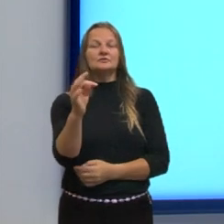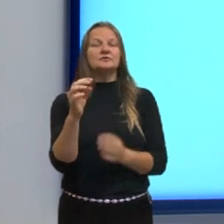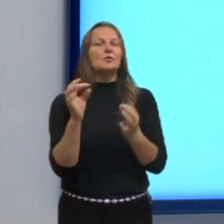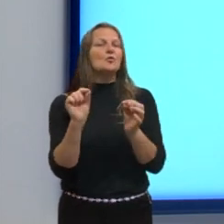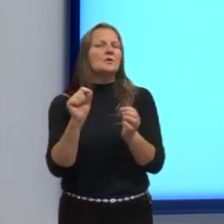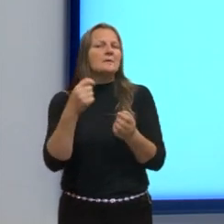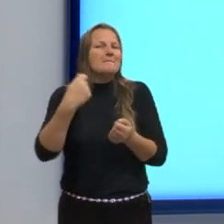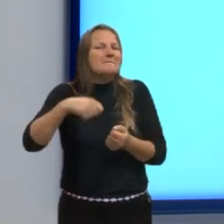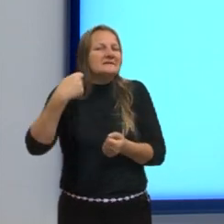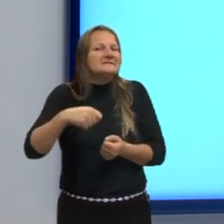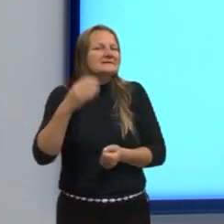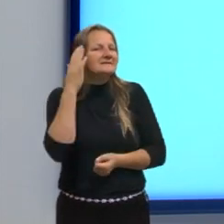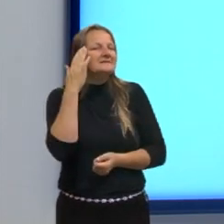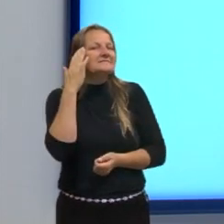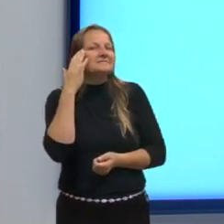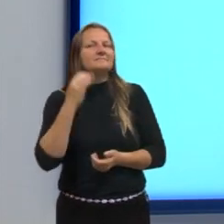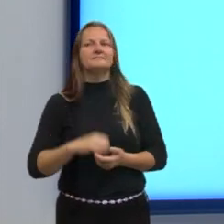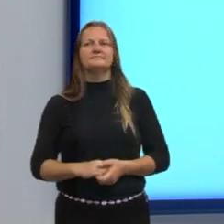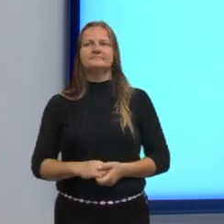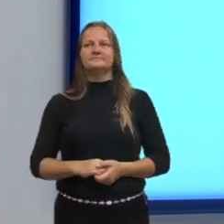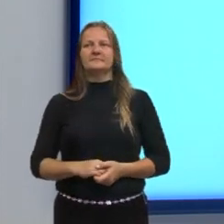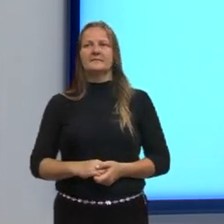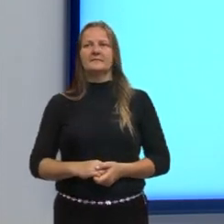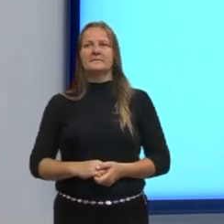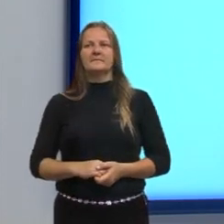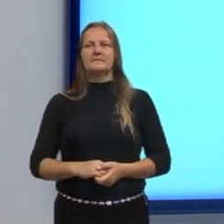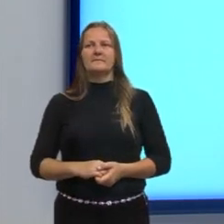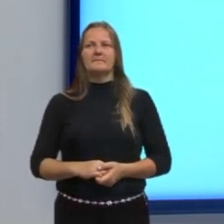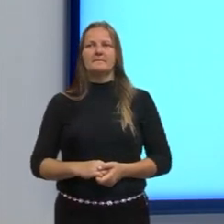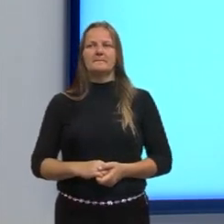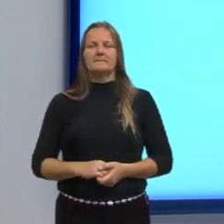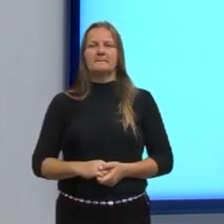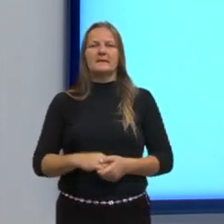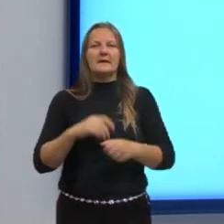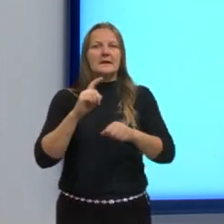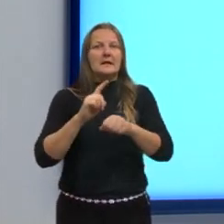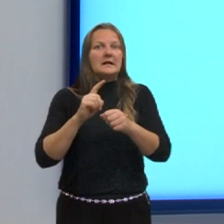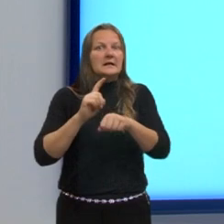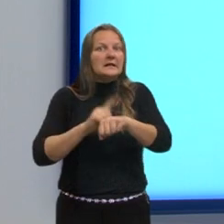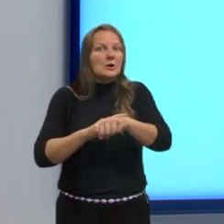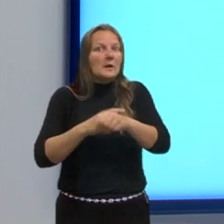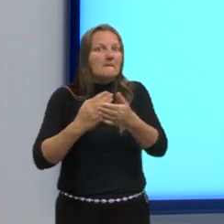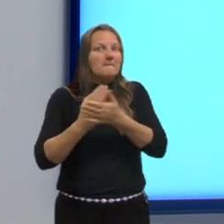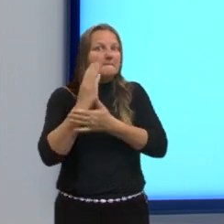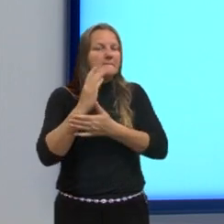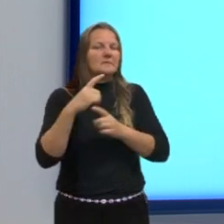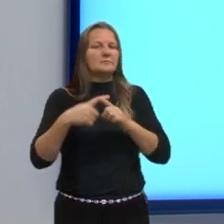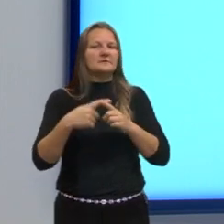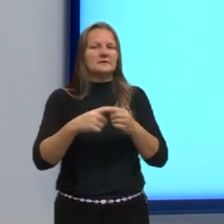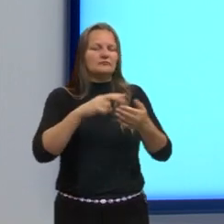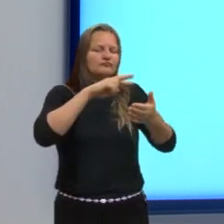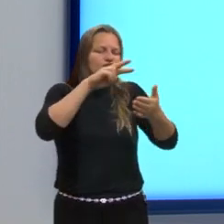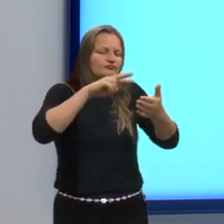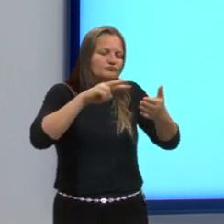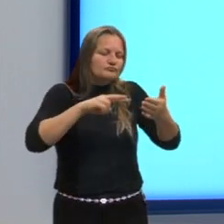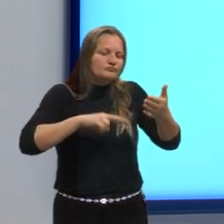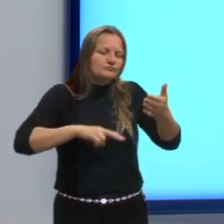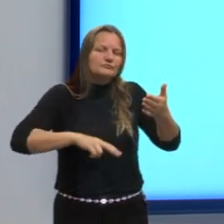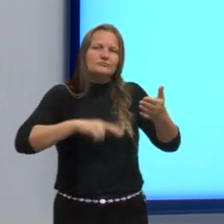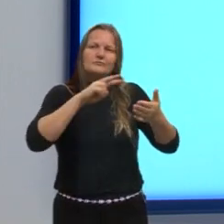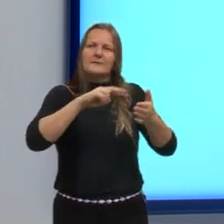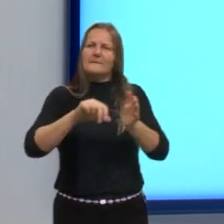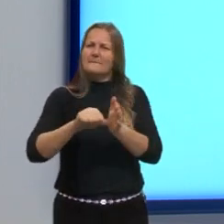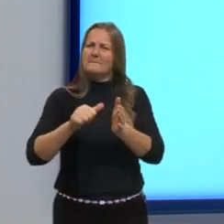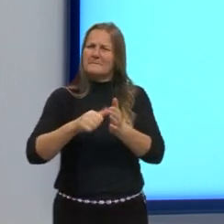o que nós vamos precisar, principalmente, para mandar bem? Vamos precisar. Primeira